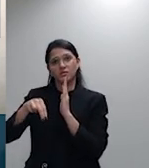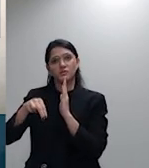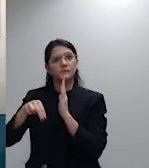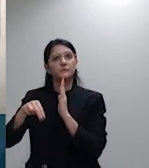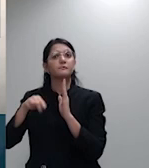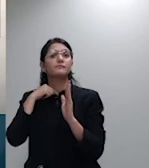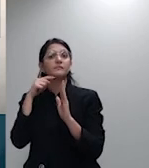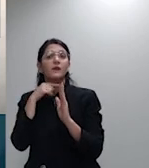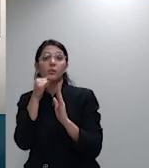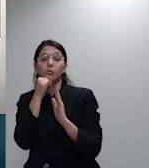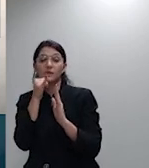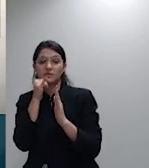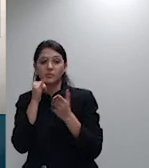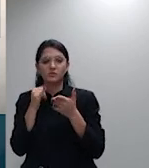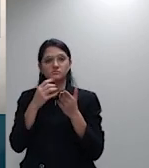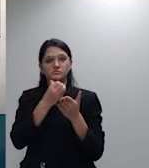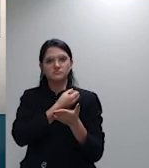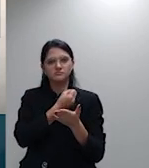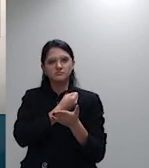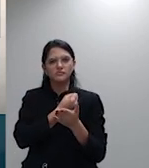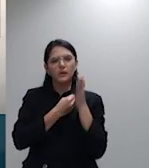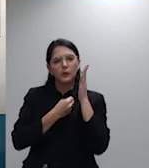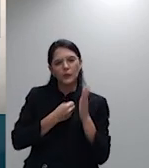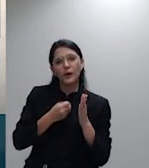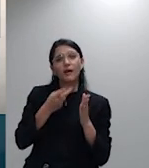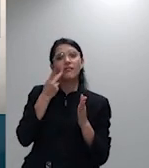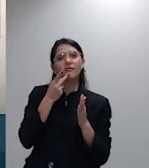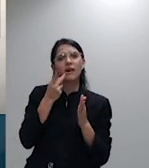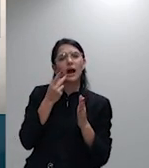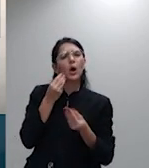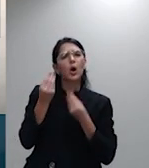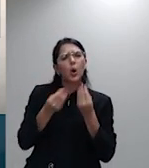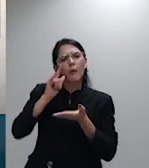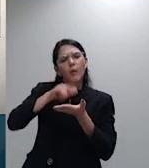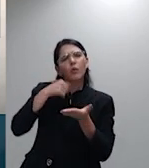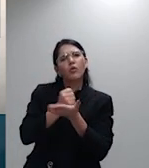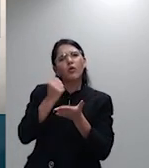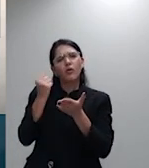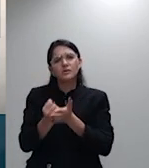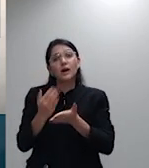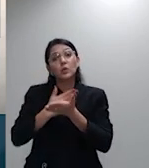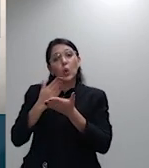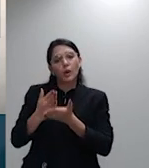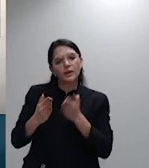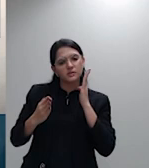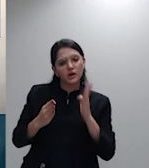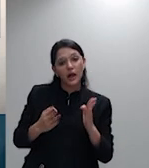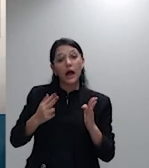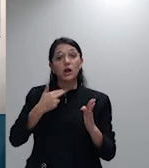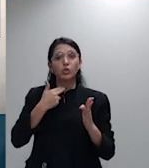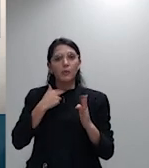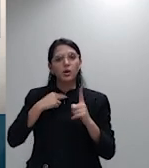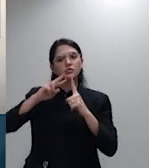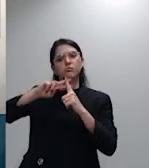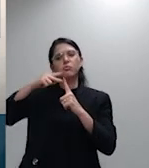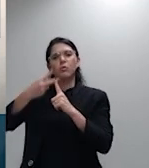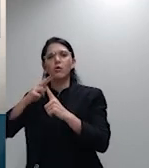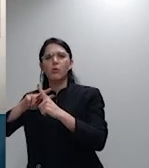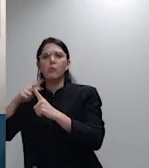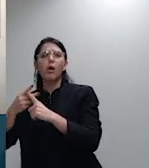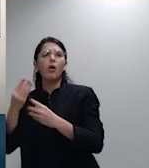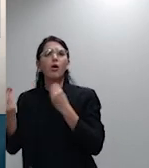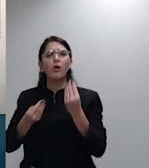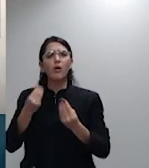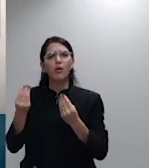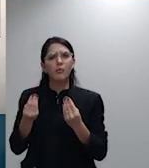primeira ou que os reajustes entre a 7 e a 10 não podem ser acumulados não podem ser superiores ao da primeira a 7 mas não tem sido